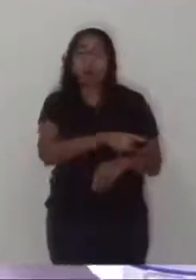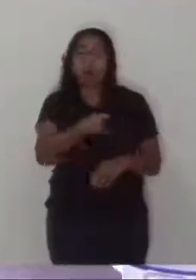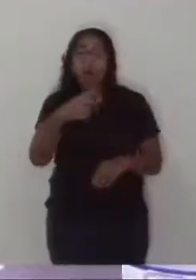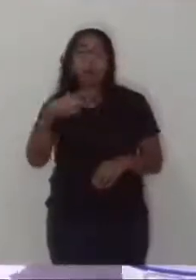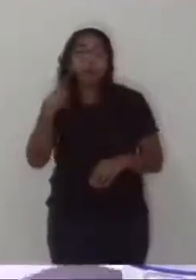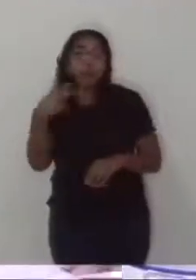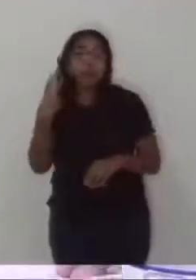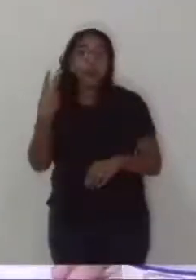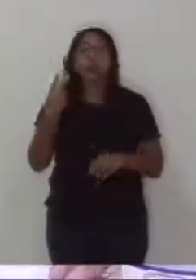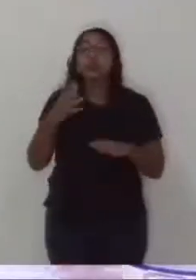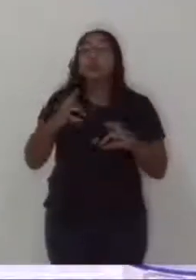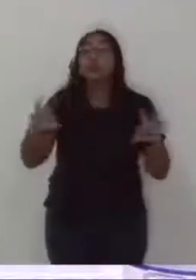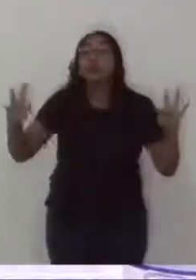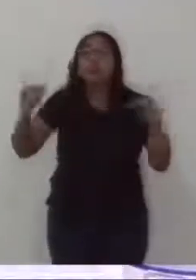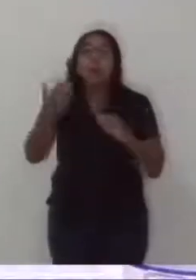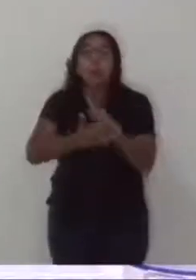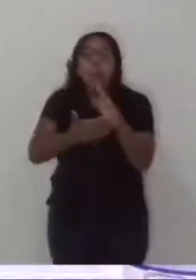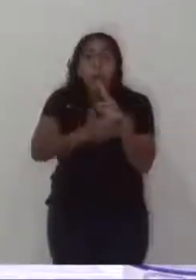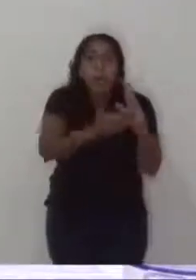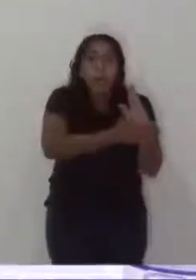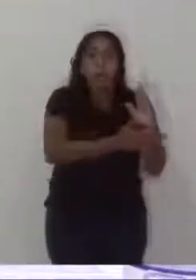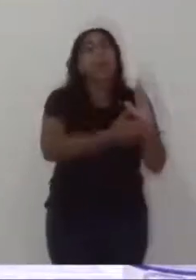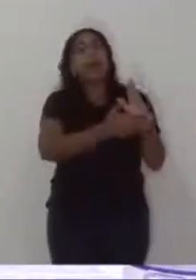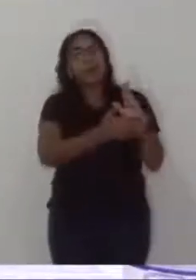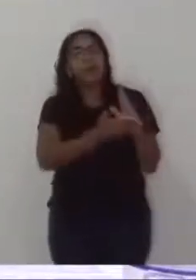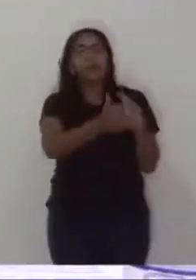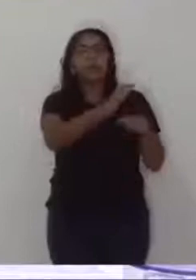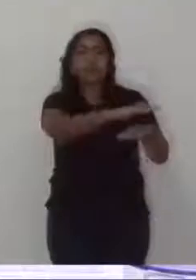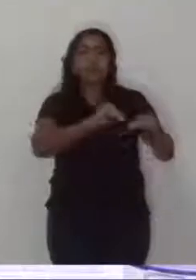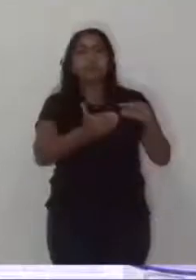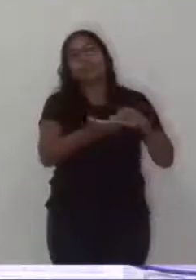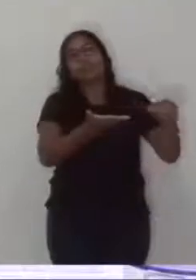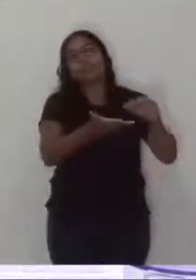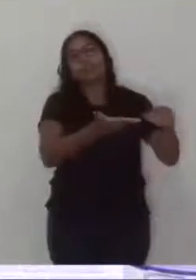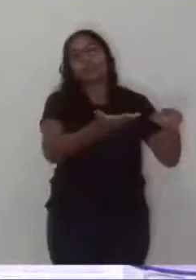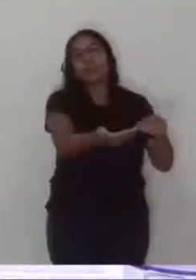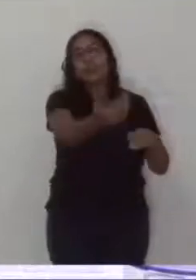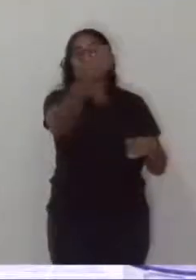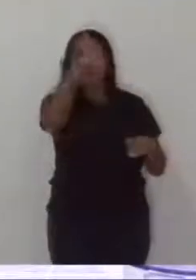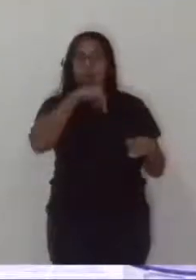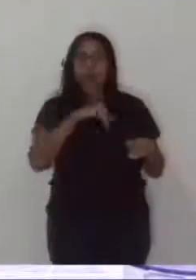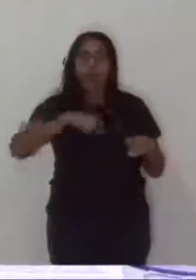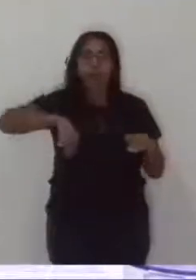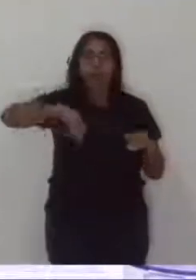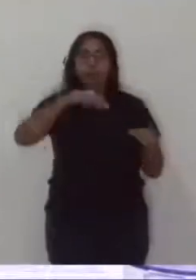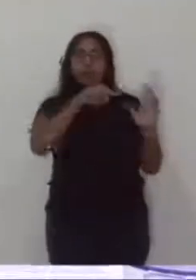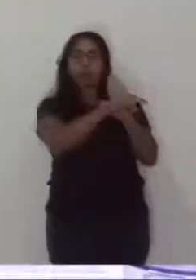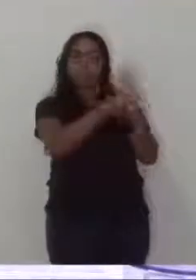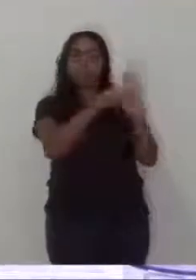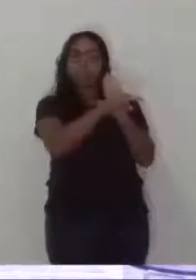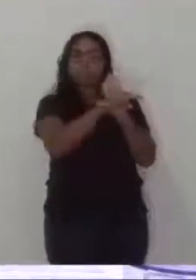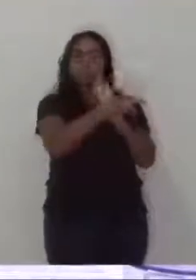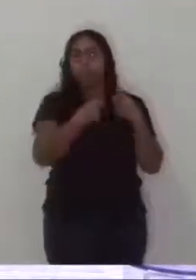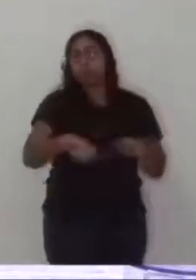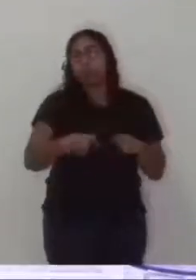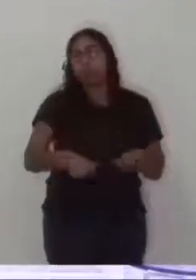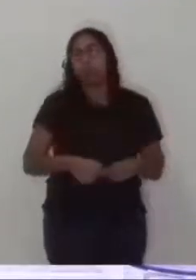aí para que os secretários possam estar nessa casa e nós tirarmos todas as dúvidas em questão da Congas.